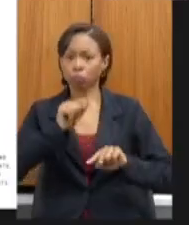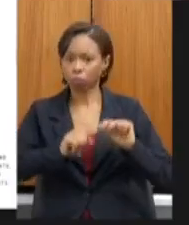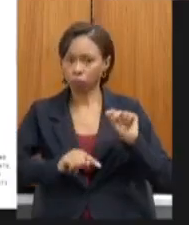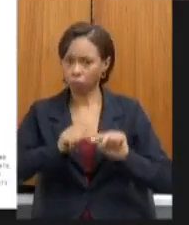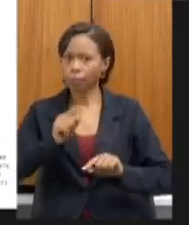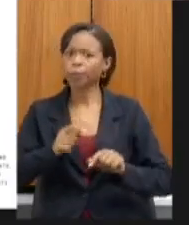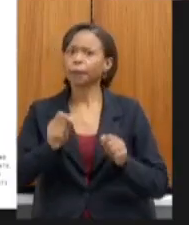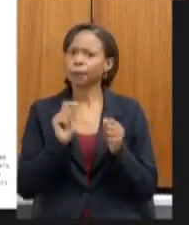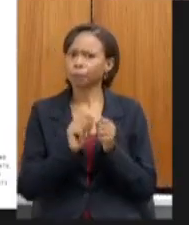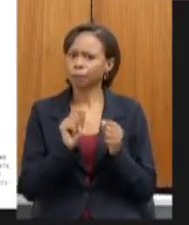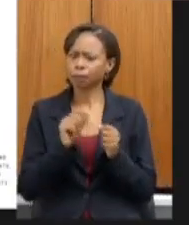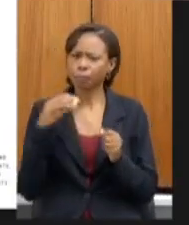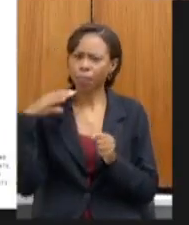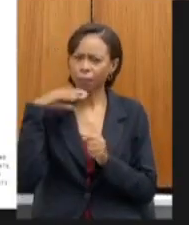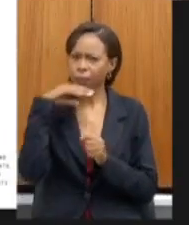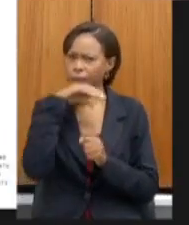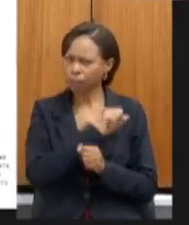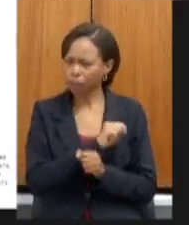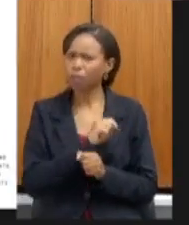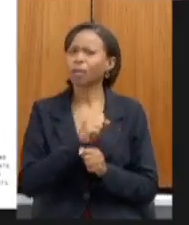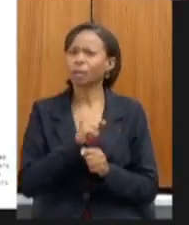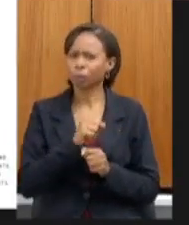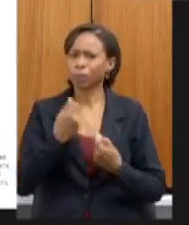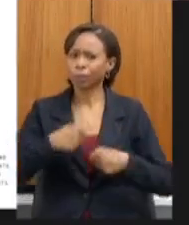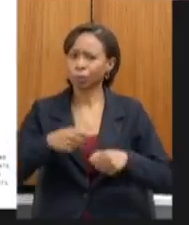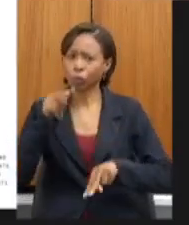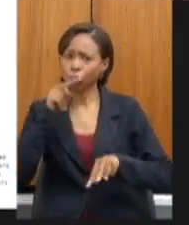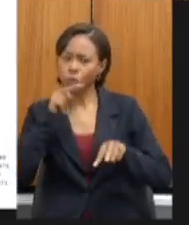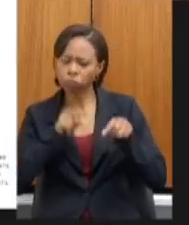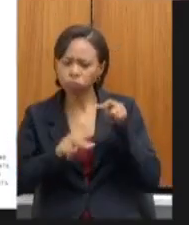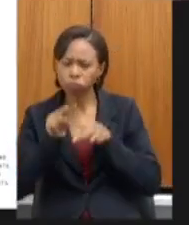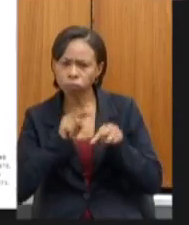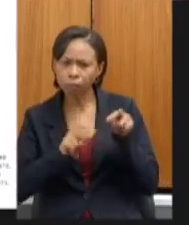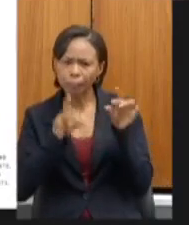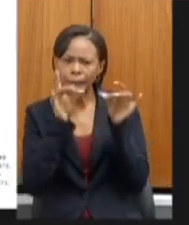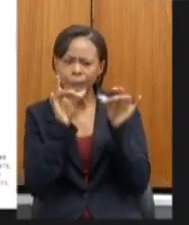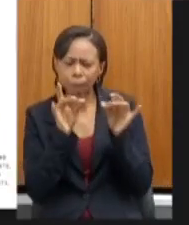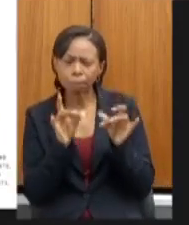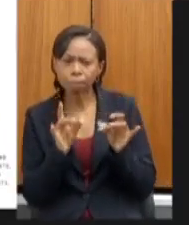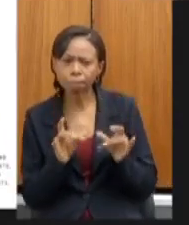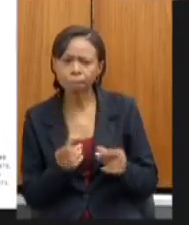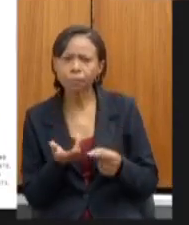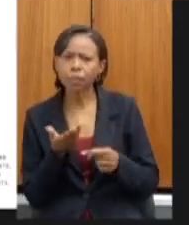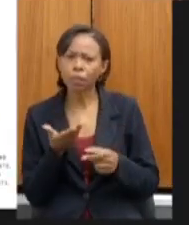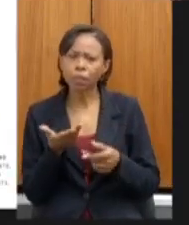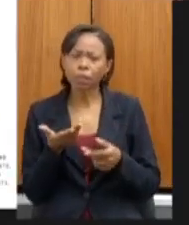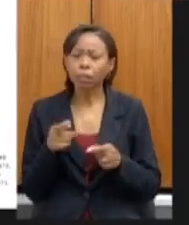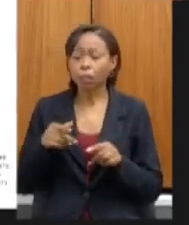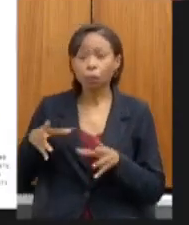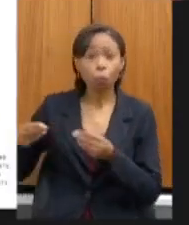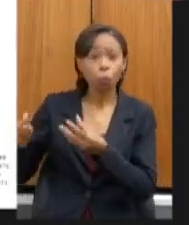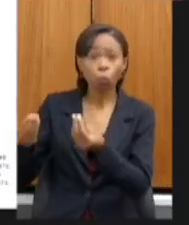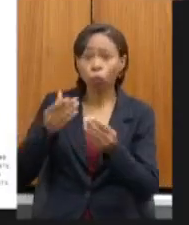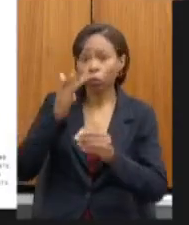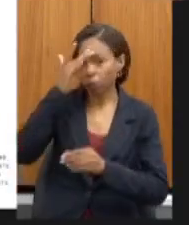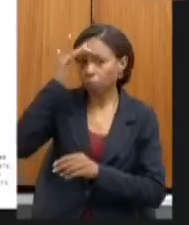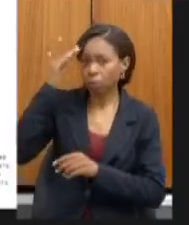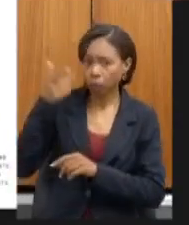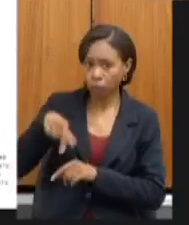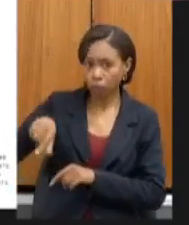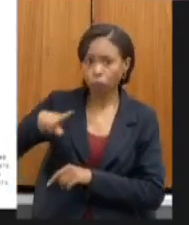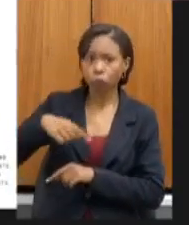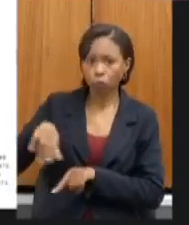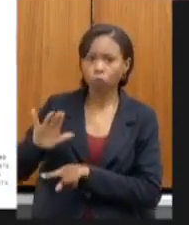forma bastante rápida e demandou uma revisão bastante cuidadosa contamos com a contribuição de muitas pessoas nesse processo